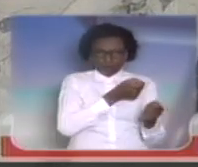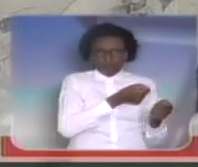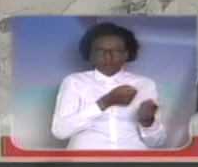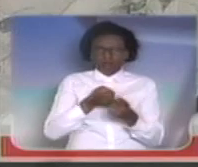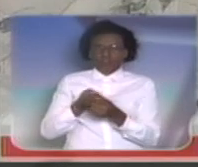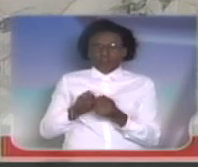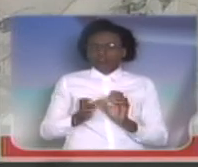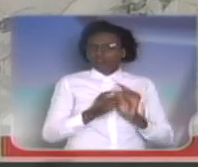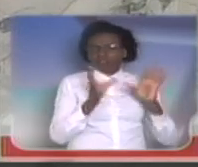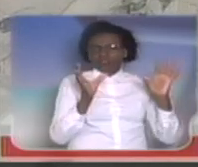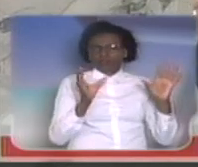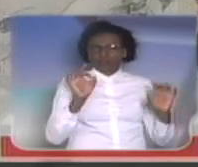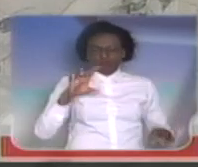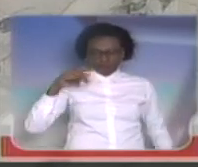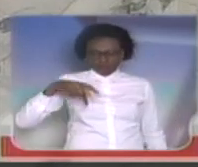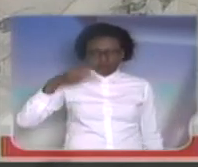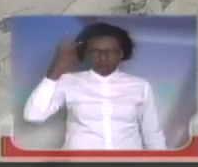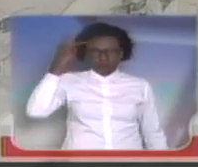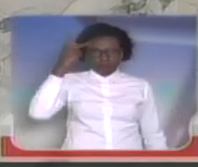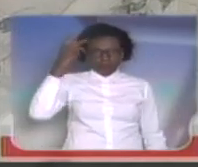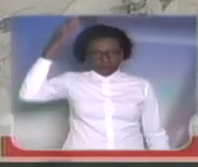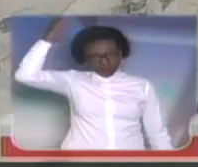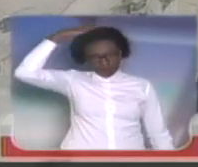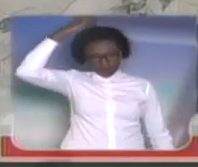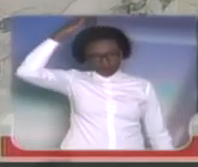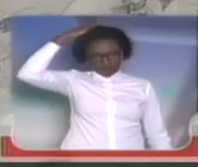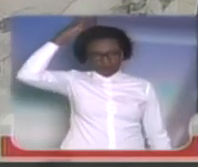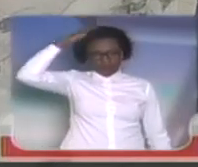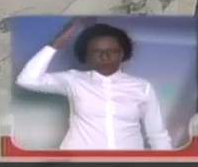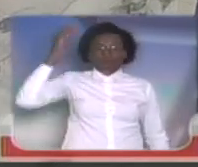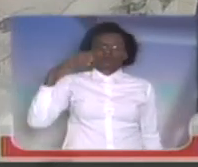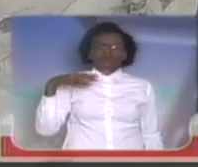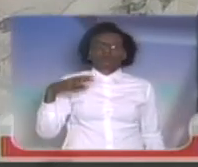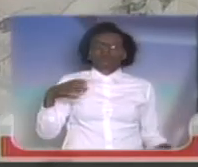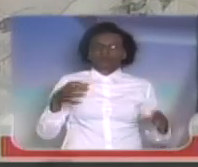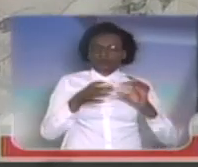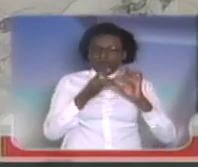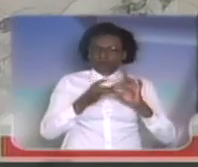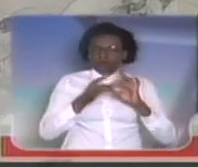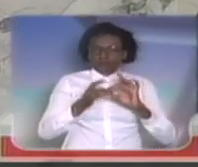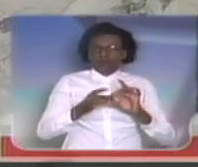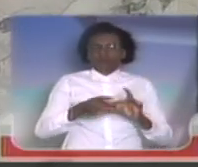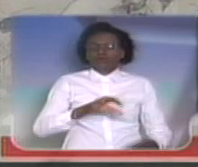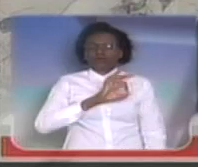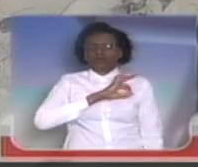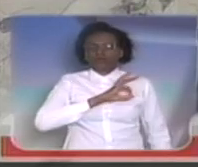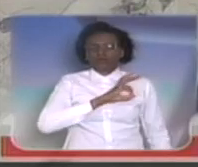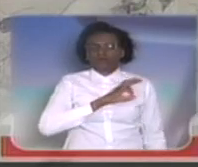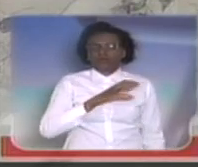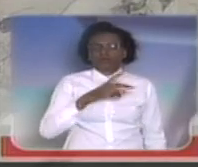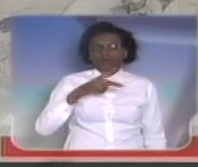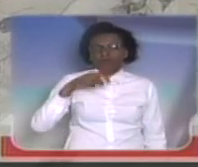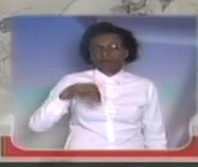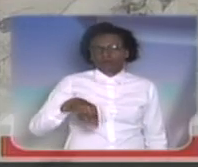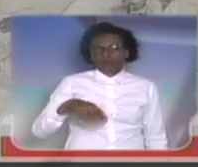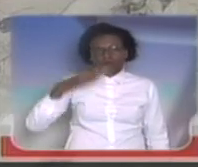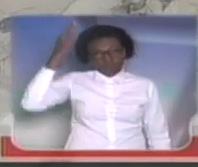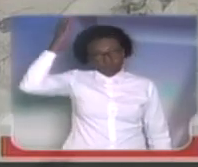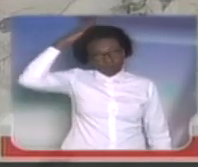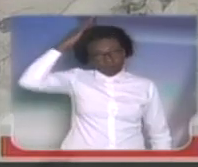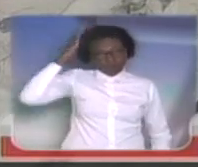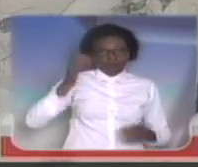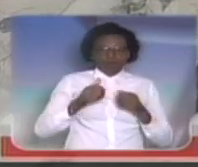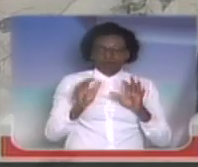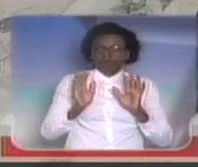São Paulo e no Paraná, nós ainda temos o corpo de bombeiros subordinados à polícia militar. E já estou sabendo que no Paraná já estão fazendo